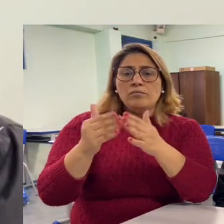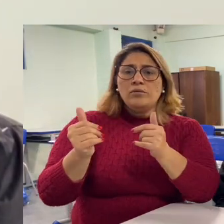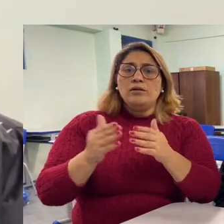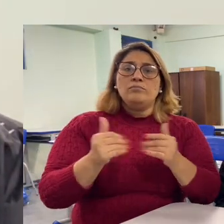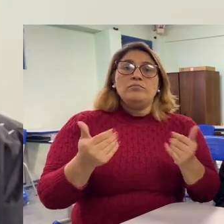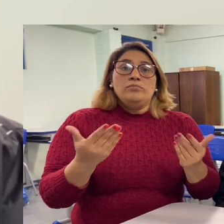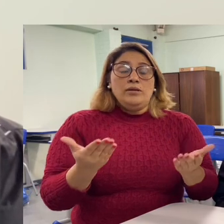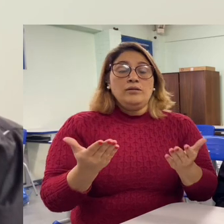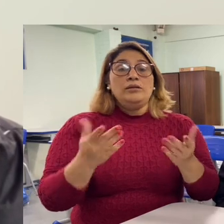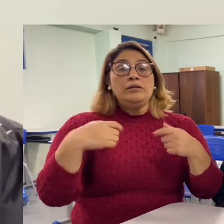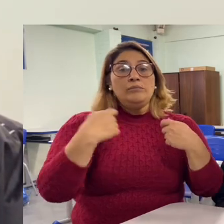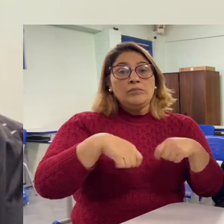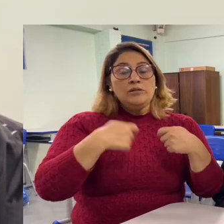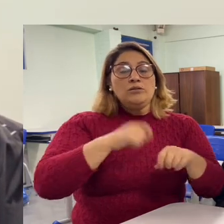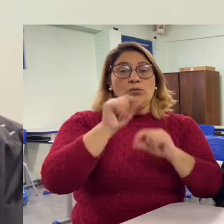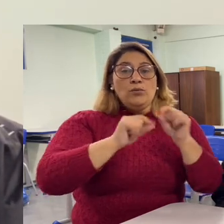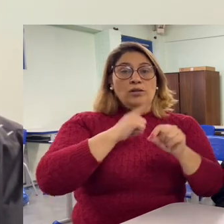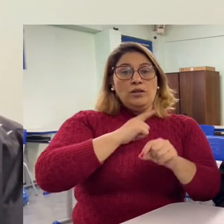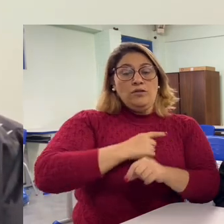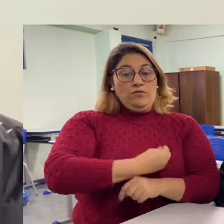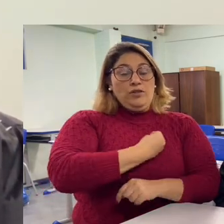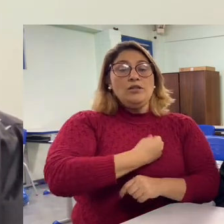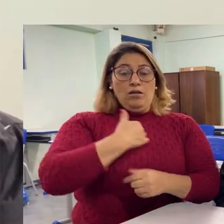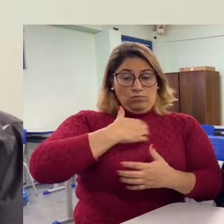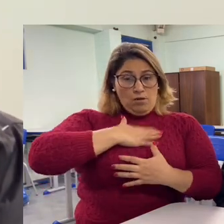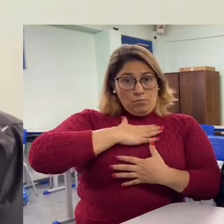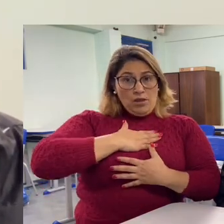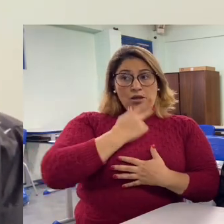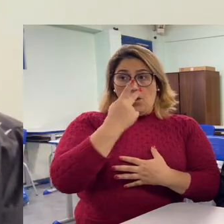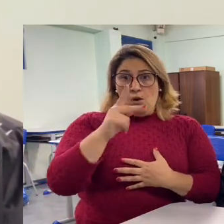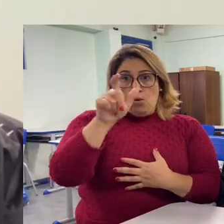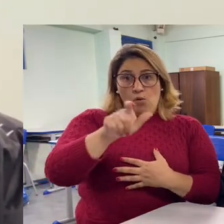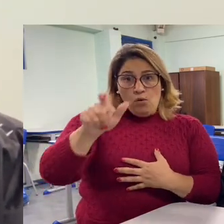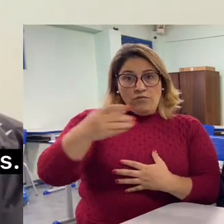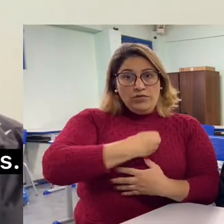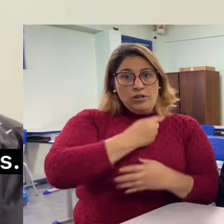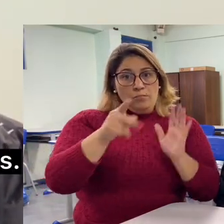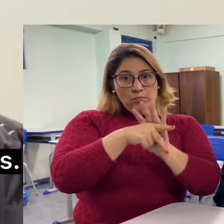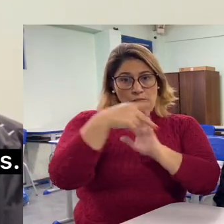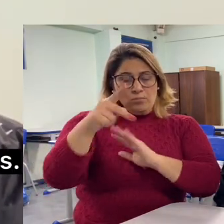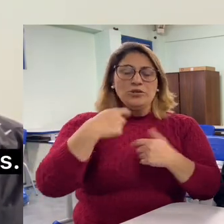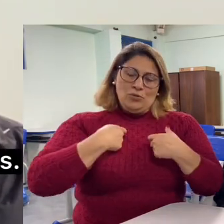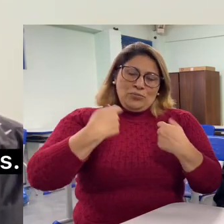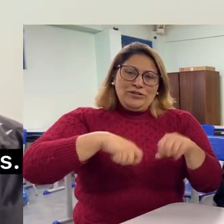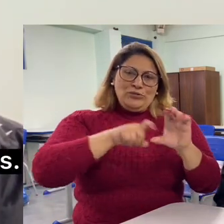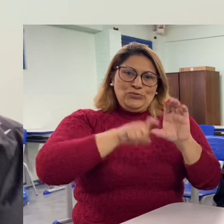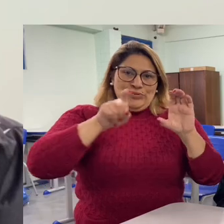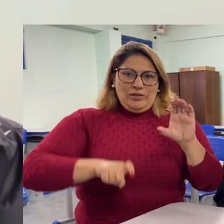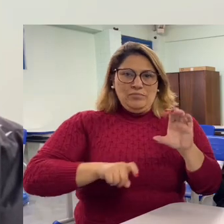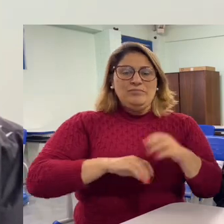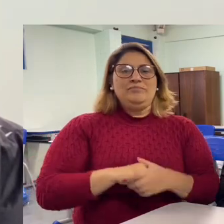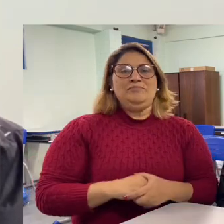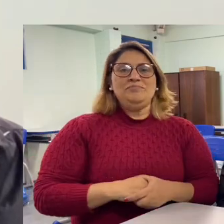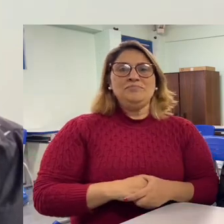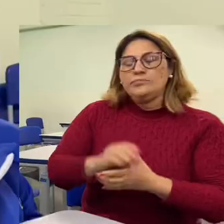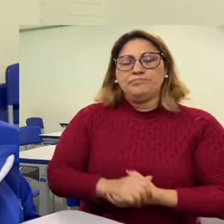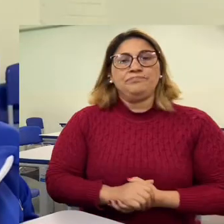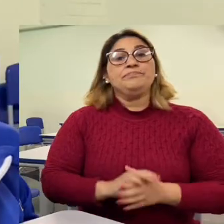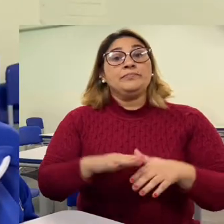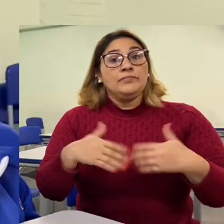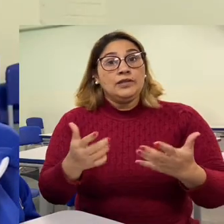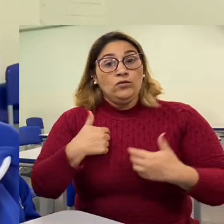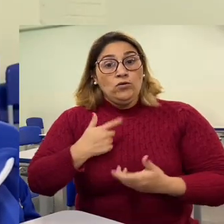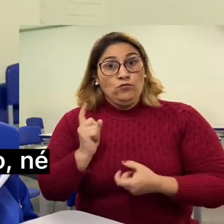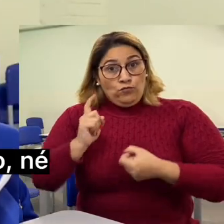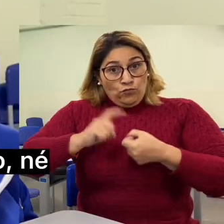alguém, sempre tem que estar pedindo, sempre tem que... A gente tem que ter a nossa vida, as pessoas também têm a vida delas, então... Eu